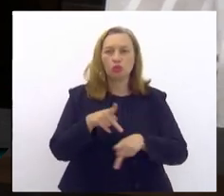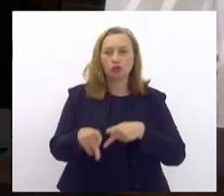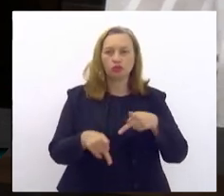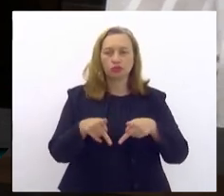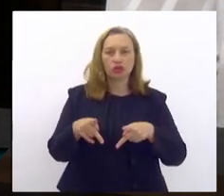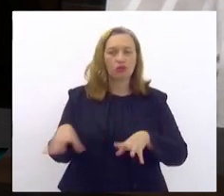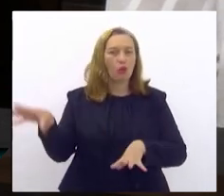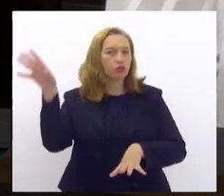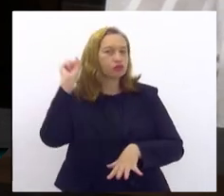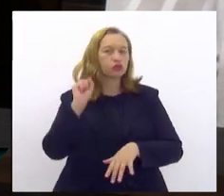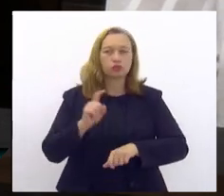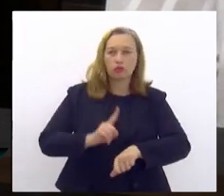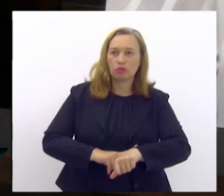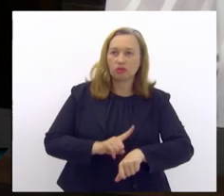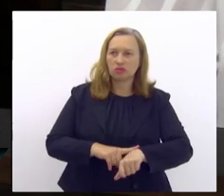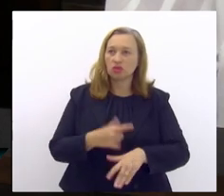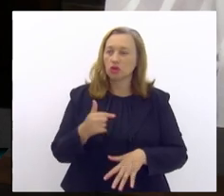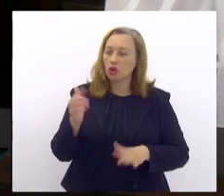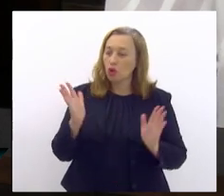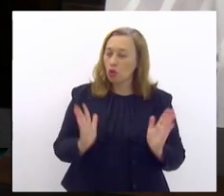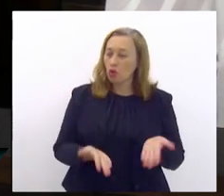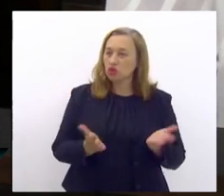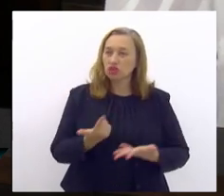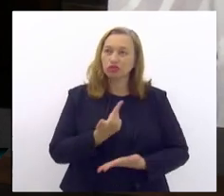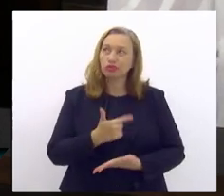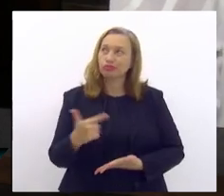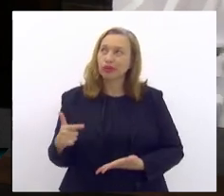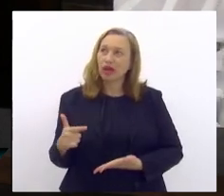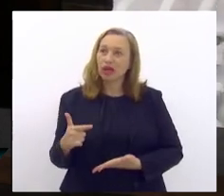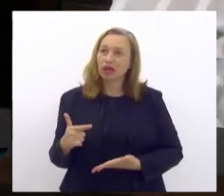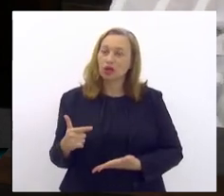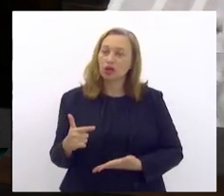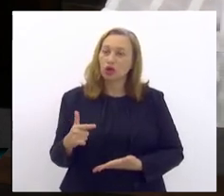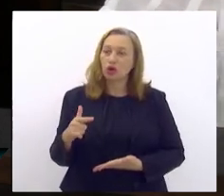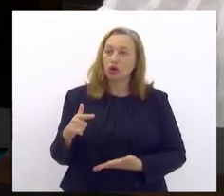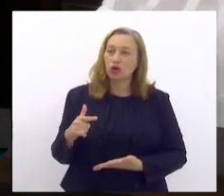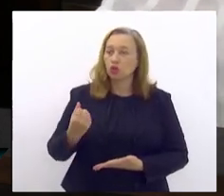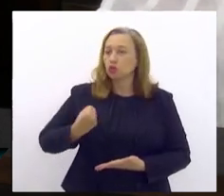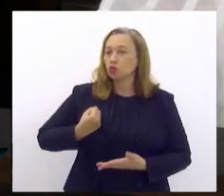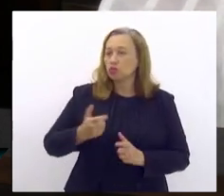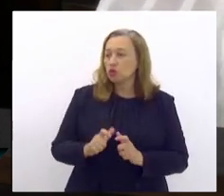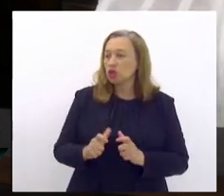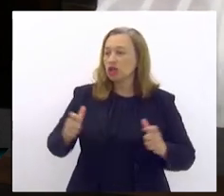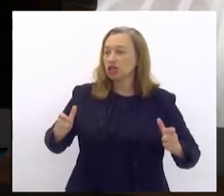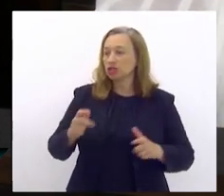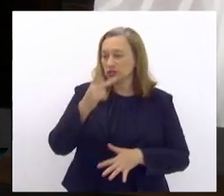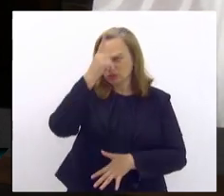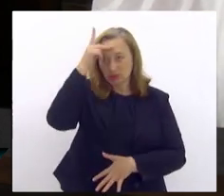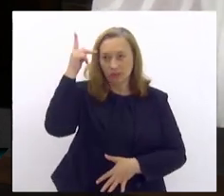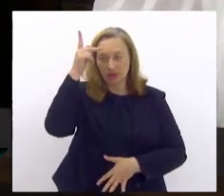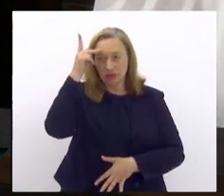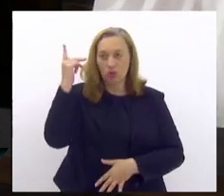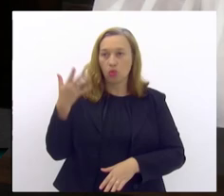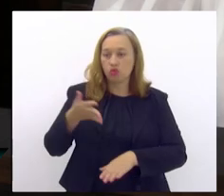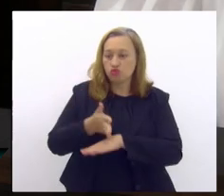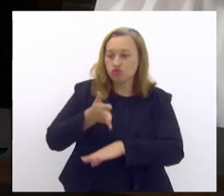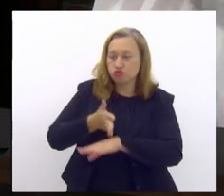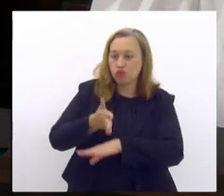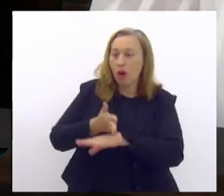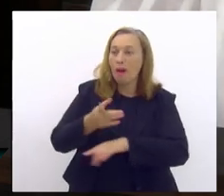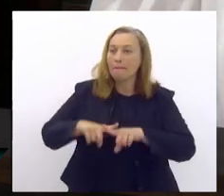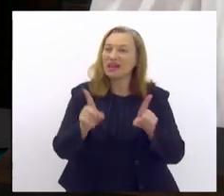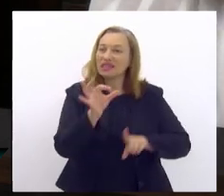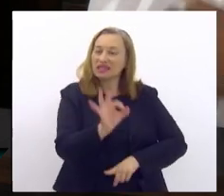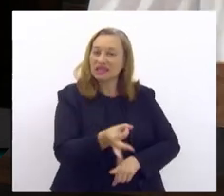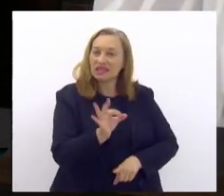lá ouvindo. A gente aqui não tem, por exemplo, um quórum enorme de pessoas, mas, com certeza, esse evento se